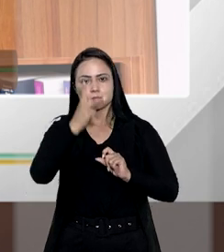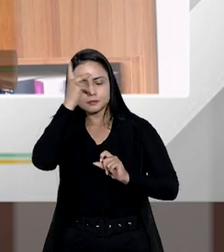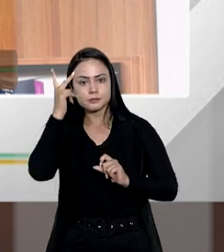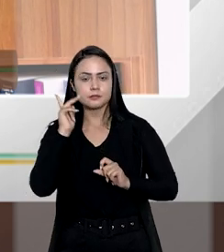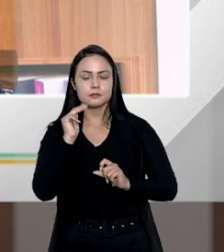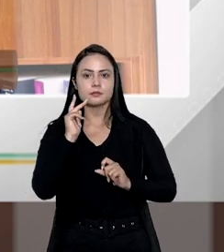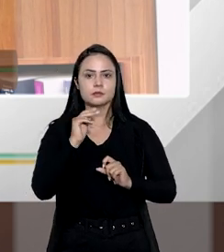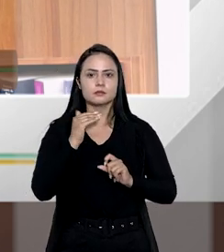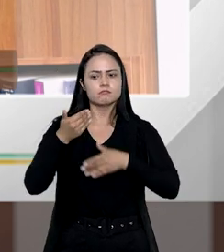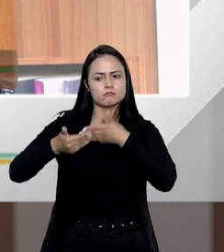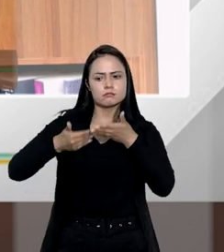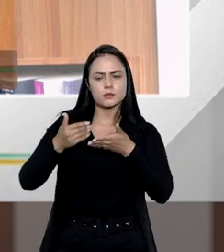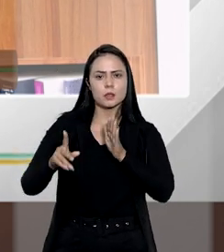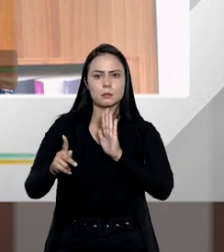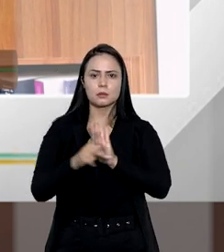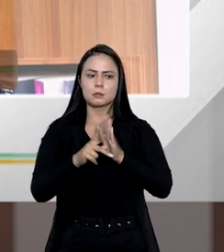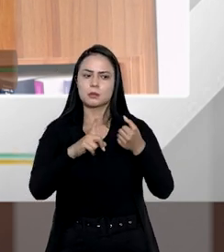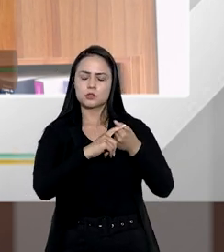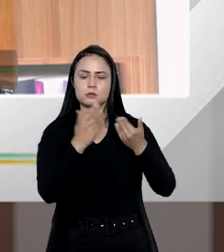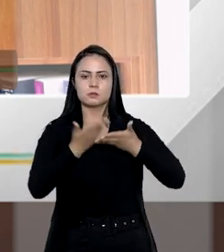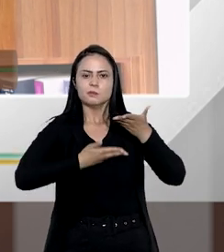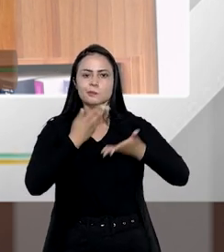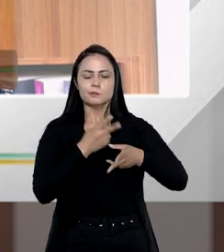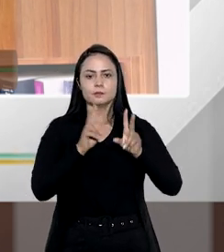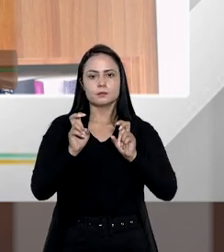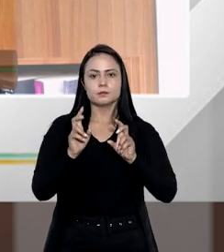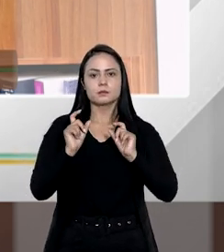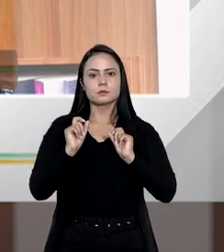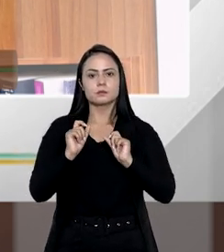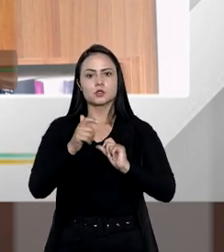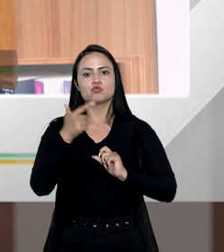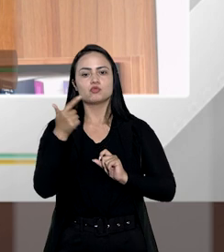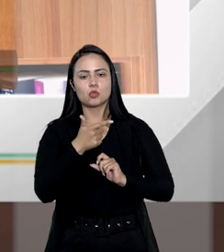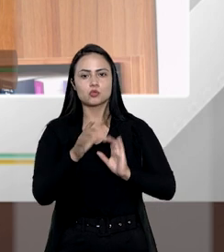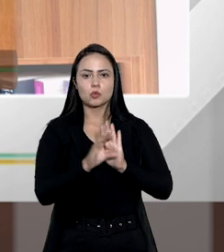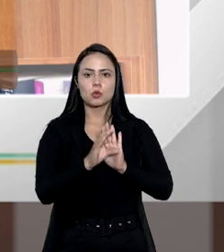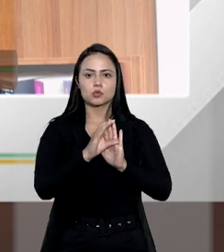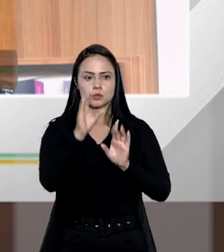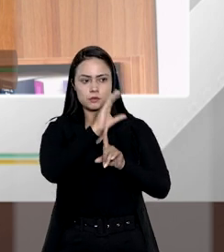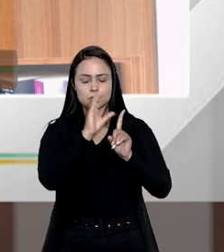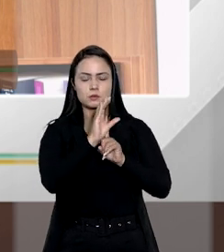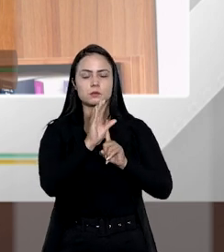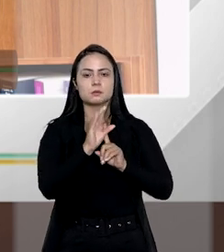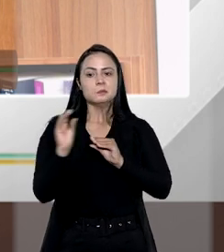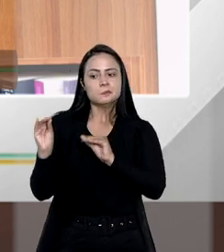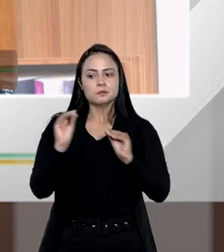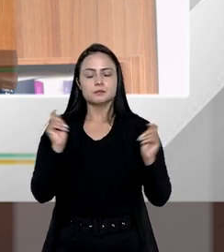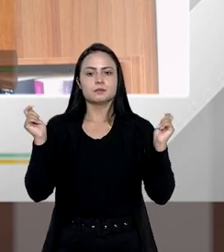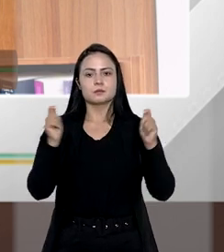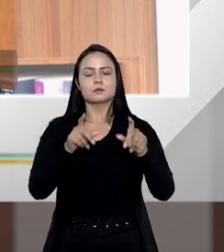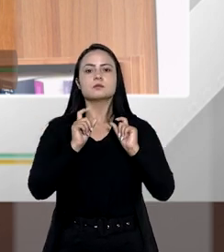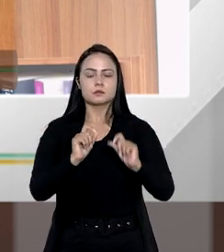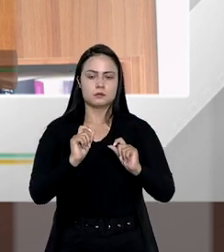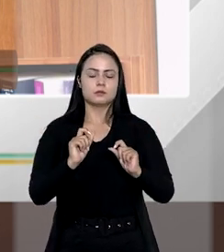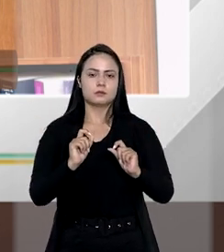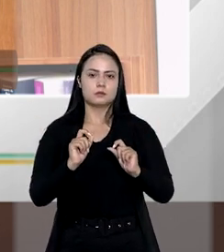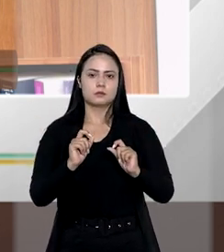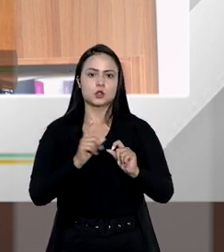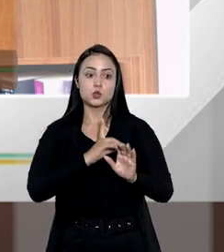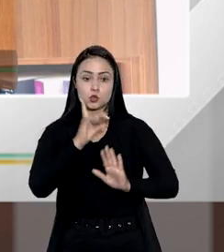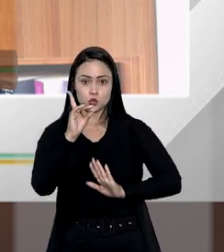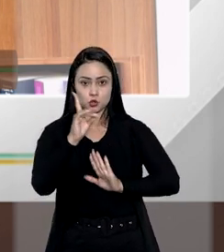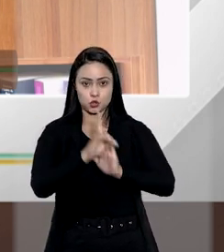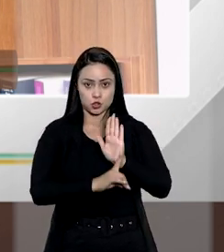Todavia, o próprio artigo que trata dessa matéria, o artigo 12 do Código Civil, ele traz a possibilidade de que